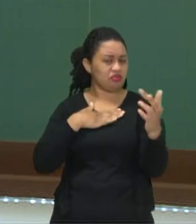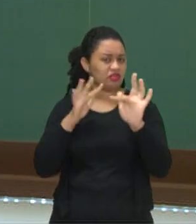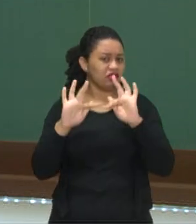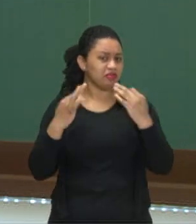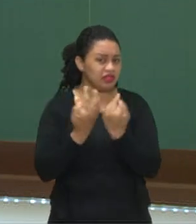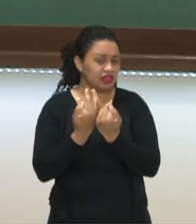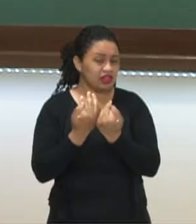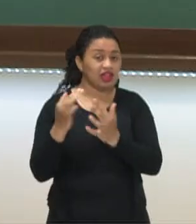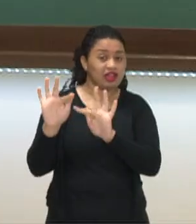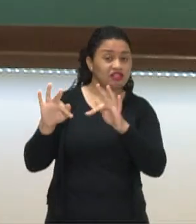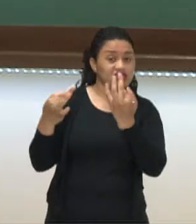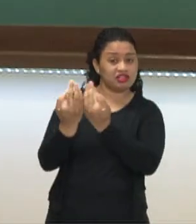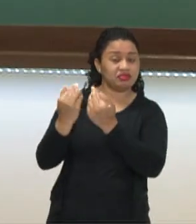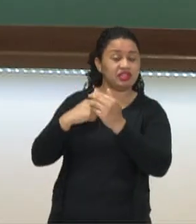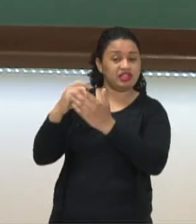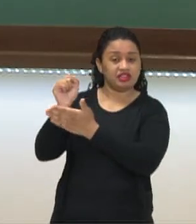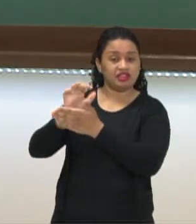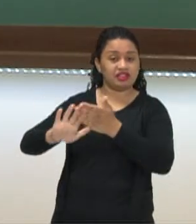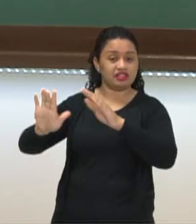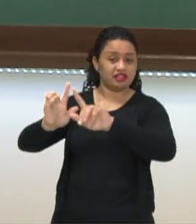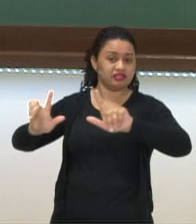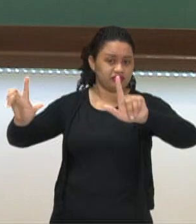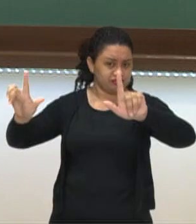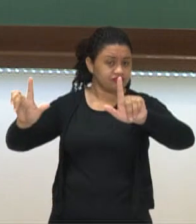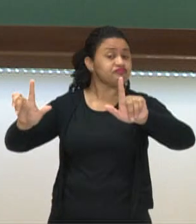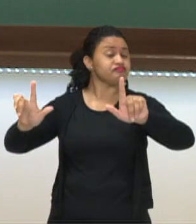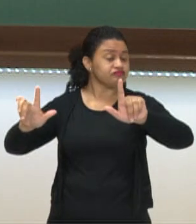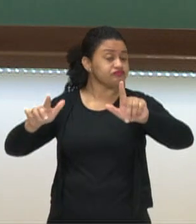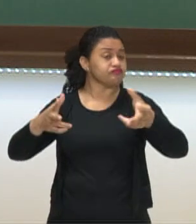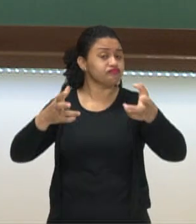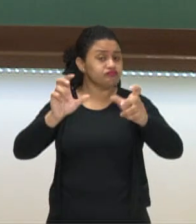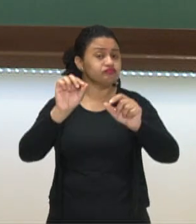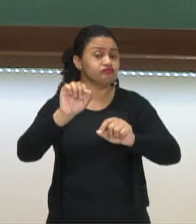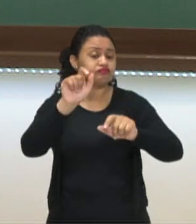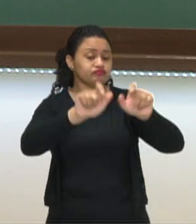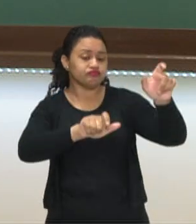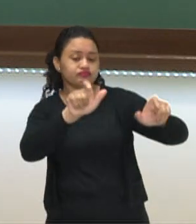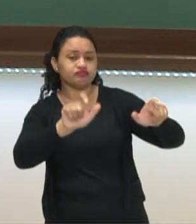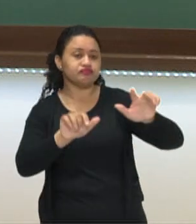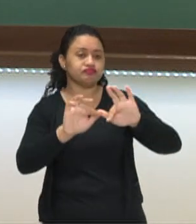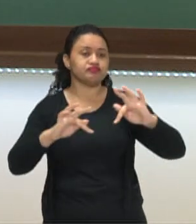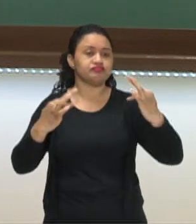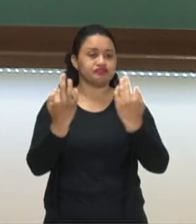da imagem? Observou que a gente falou aqui sobre os membros da família, né?